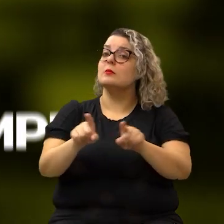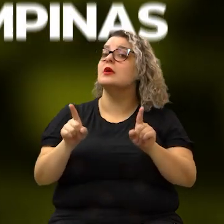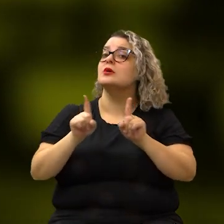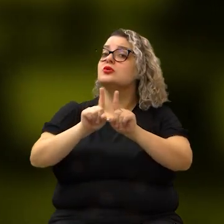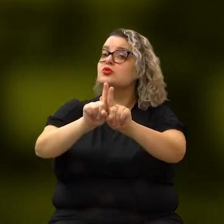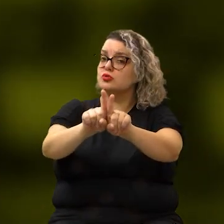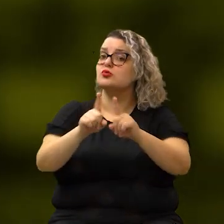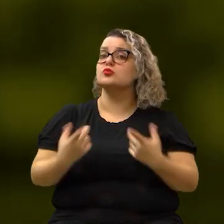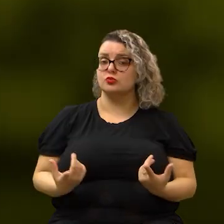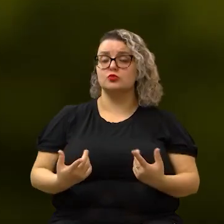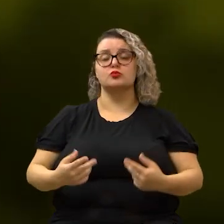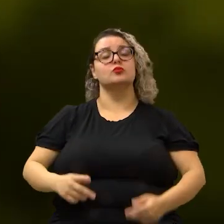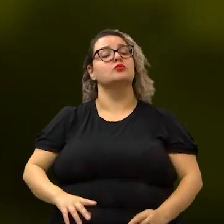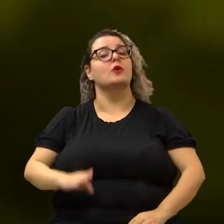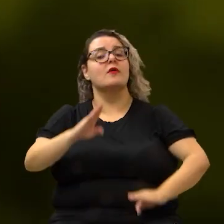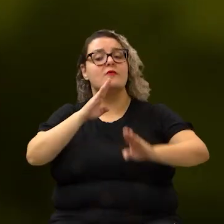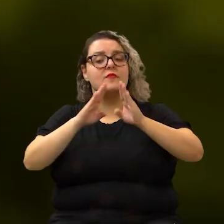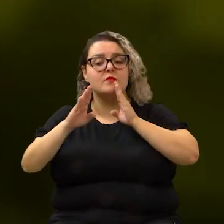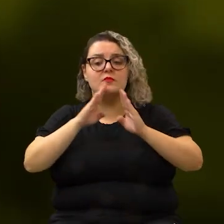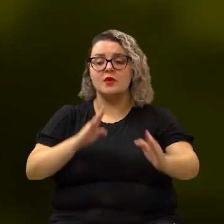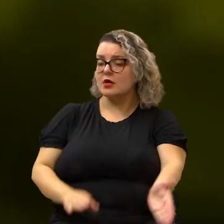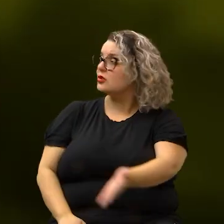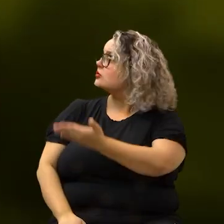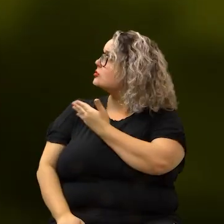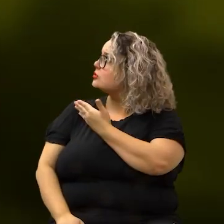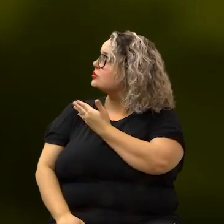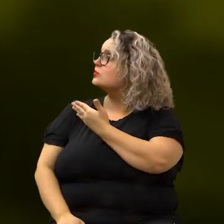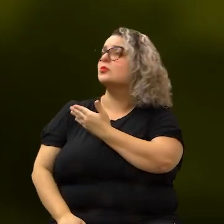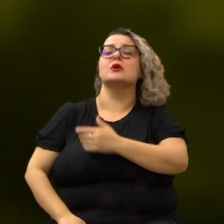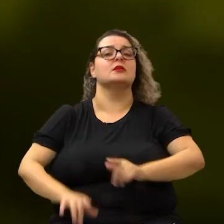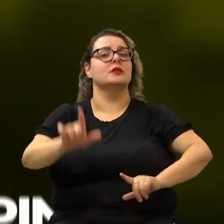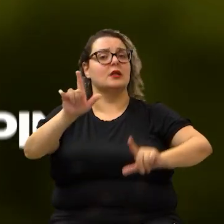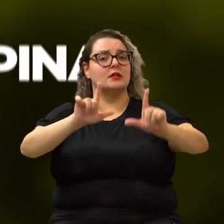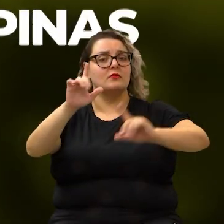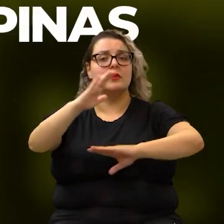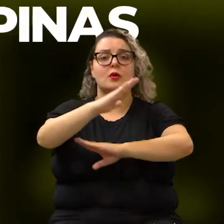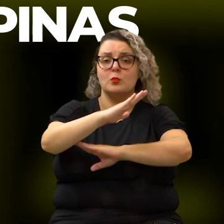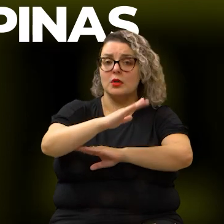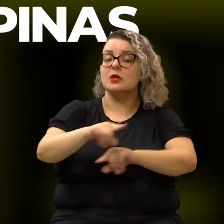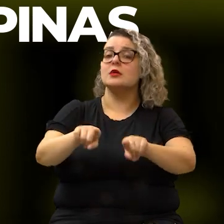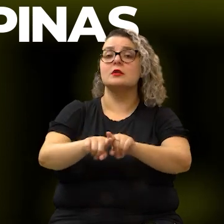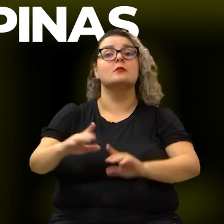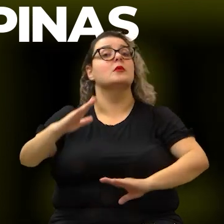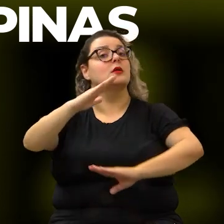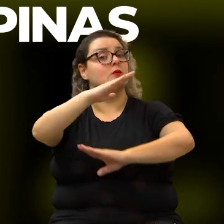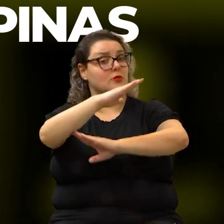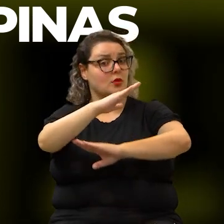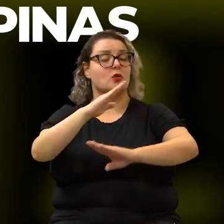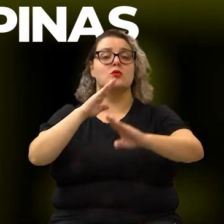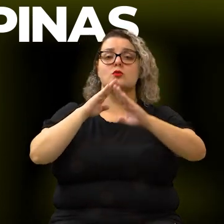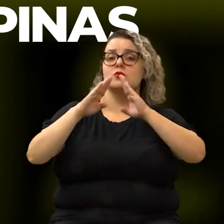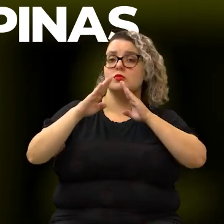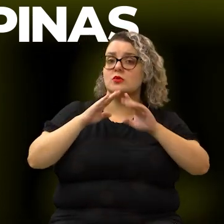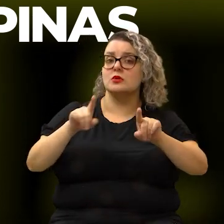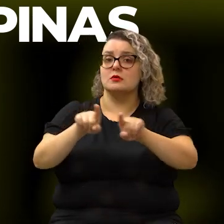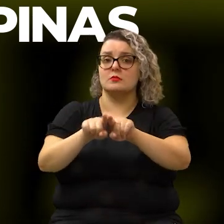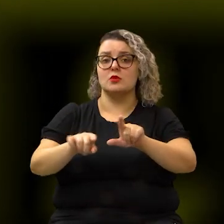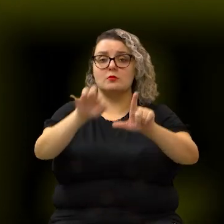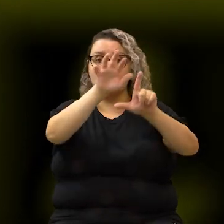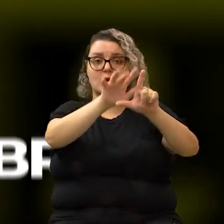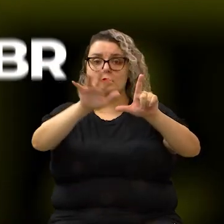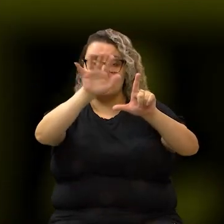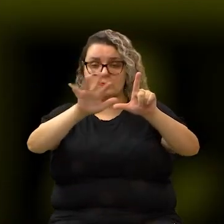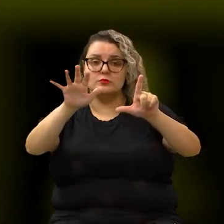Com transmissão simultânea nas fanpages da TV Câmara Campinas, da Câmara Municipal de Campinas no Facebook,